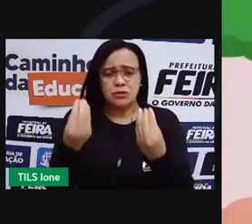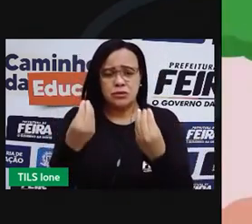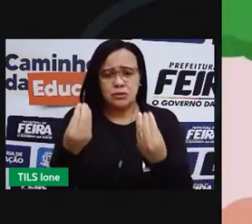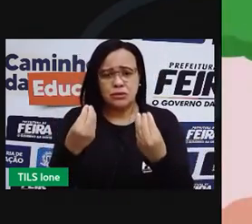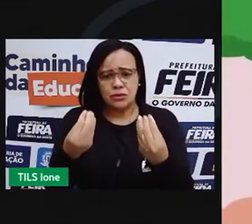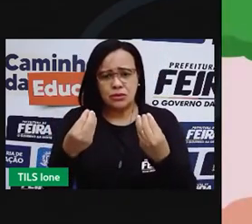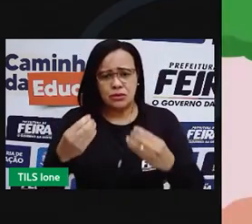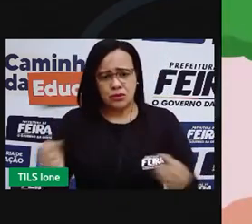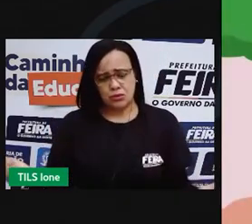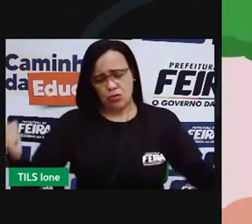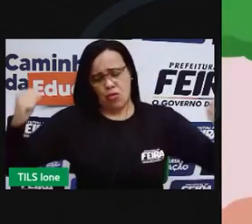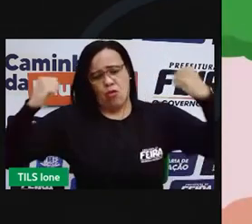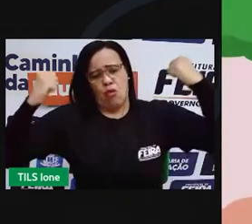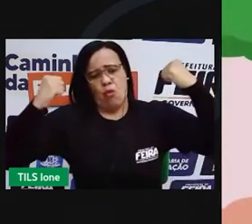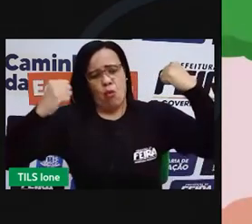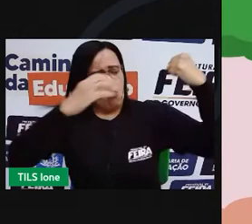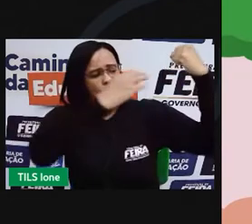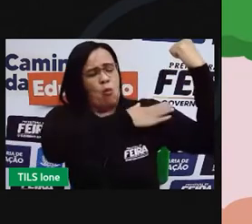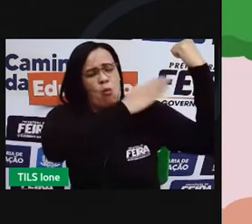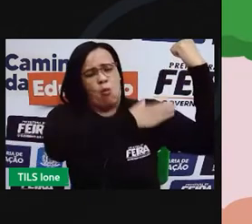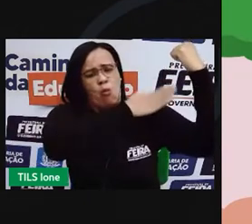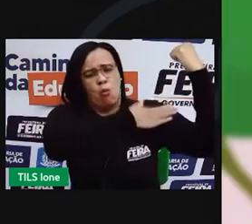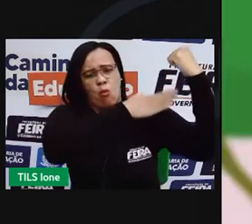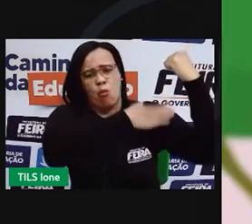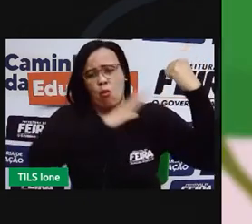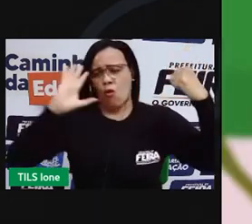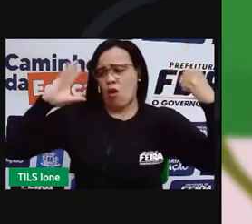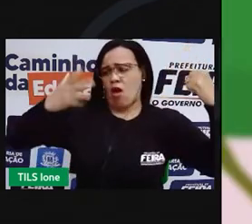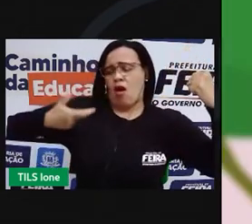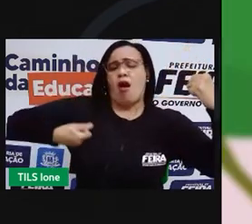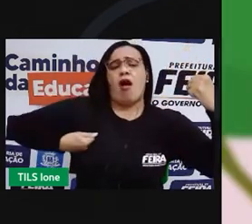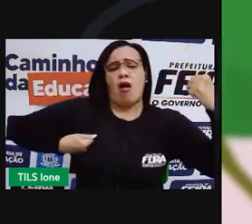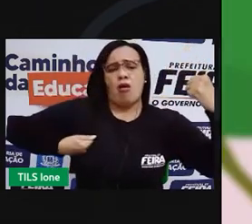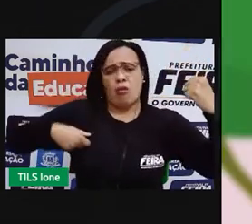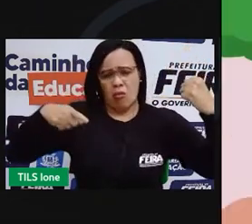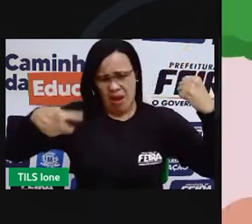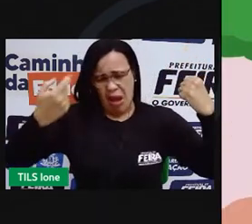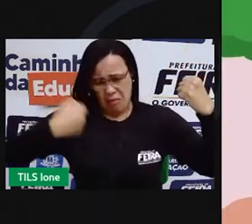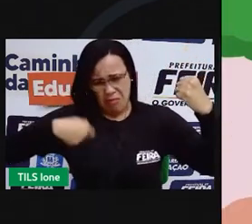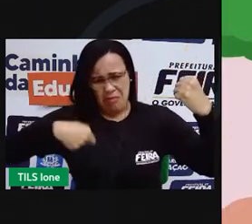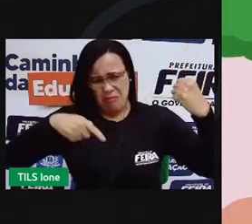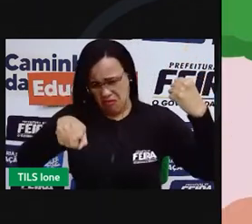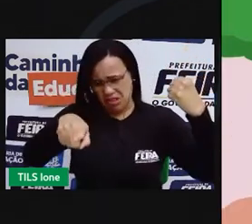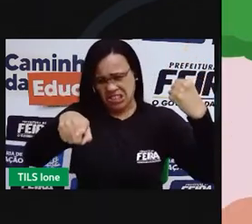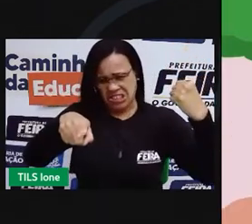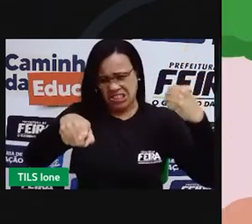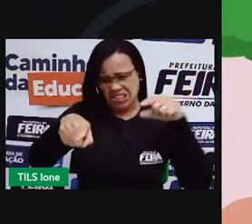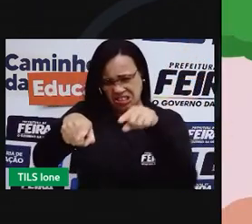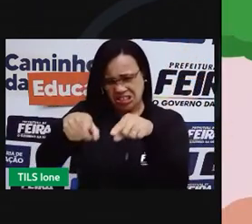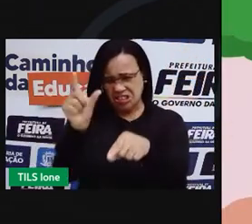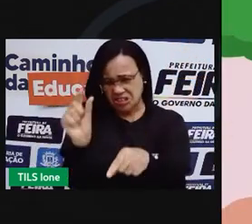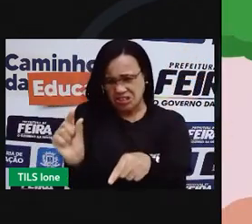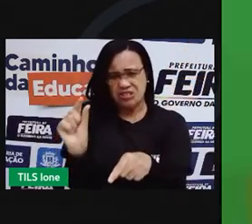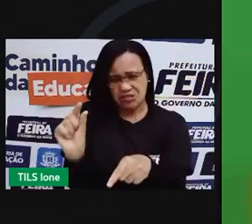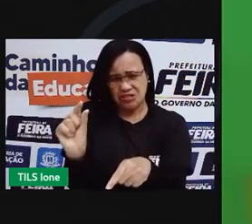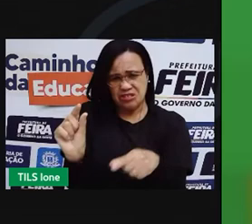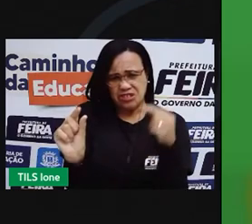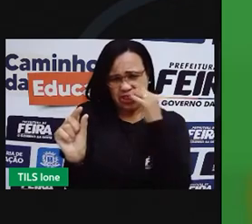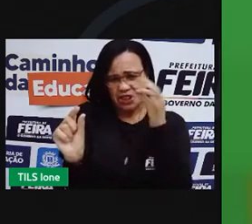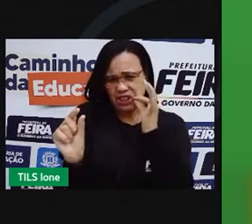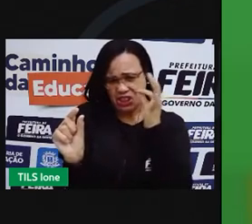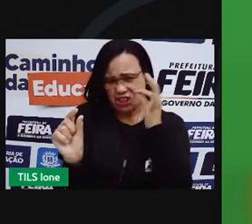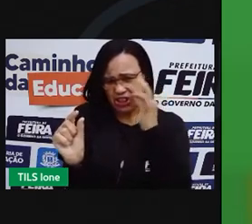Olha pra mim como um leão como eu precisaria de uma ajuda de um ratinho como você.